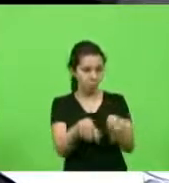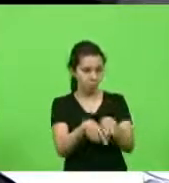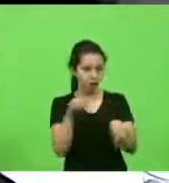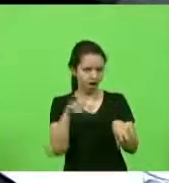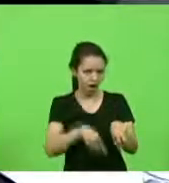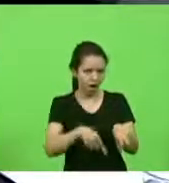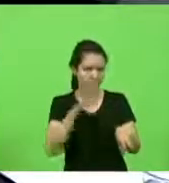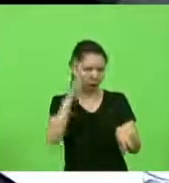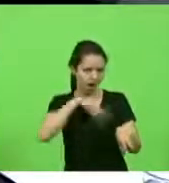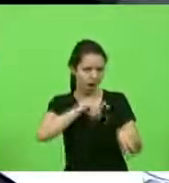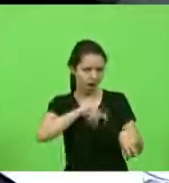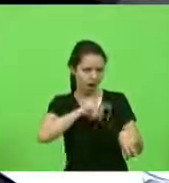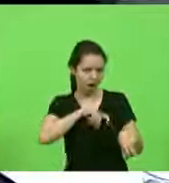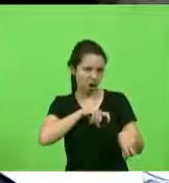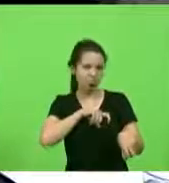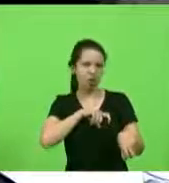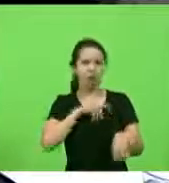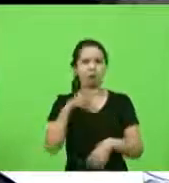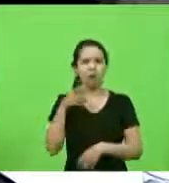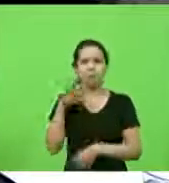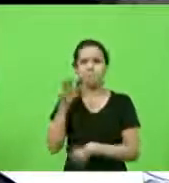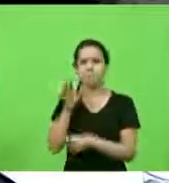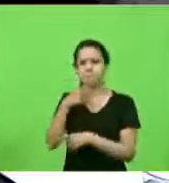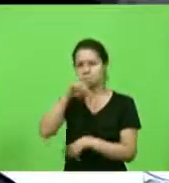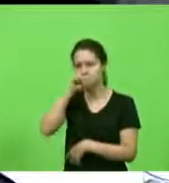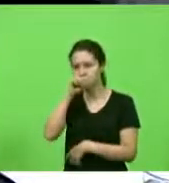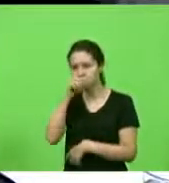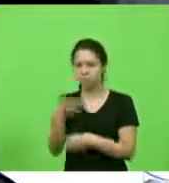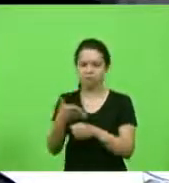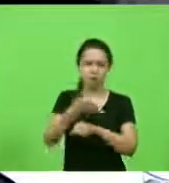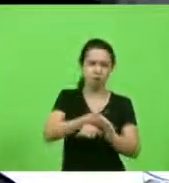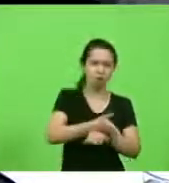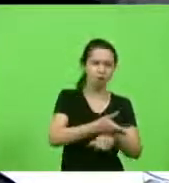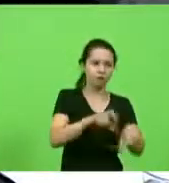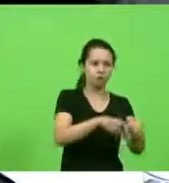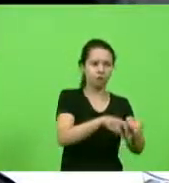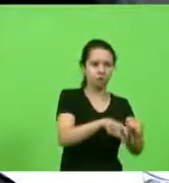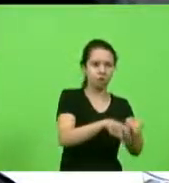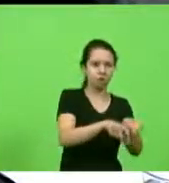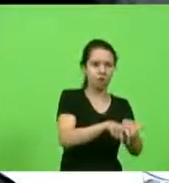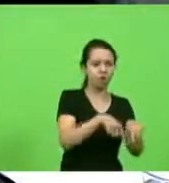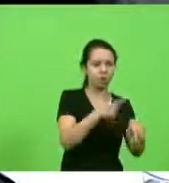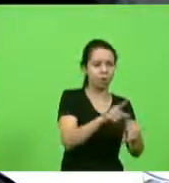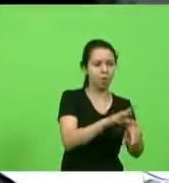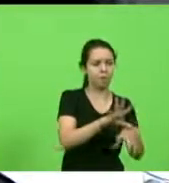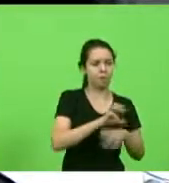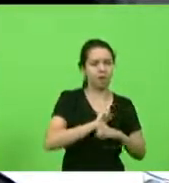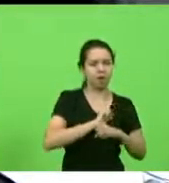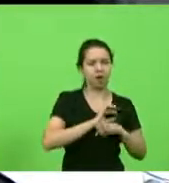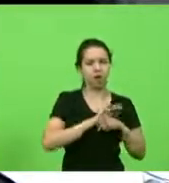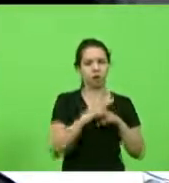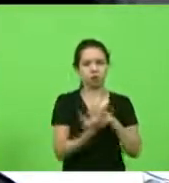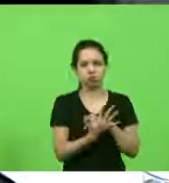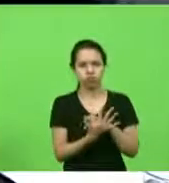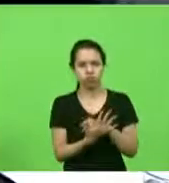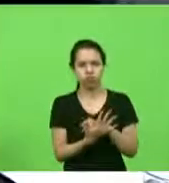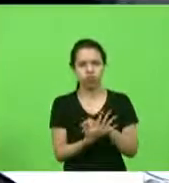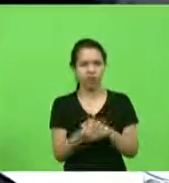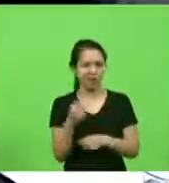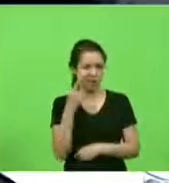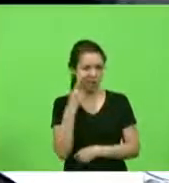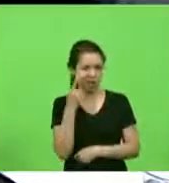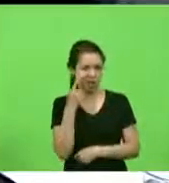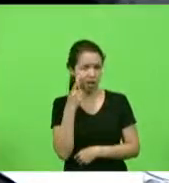mostrando um pai saindo de casa jogando futebol e levando o covid para dentro de casa já pensou se a gente for fazer isso numa fila de lotérica num banco num caixa eletrônico